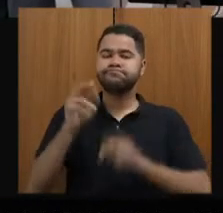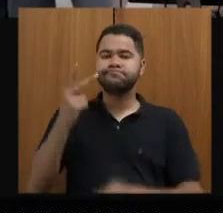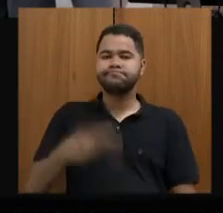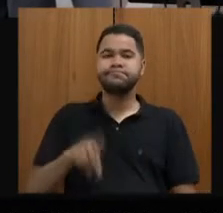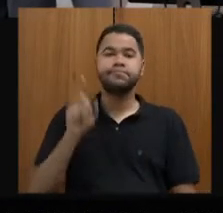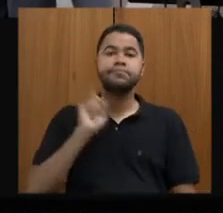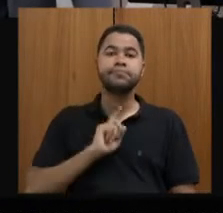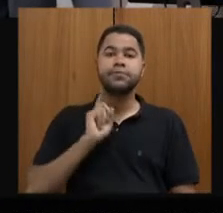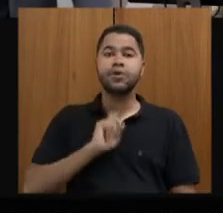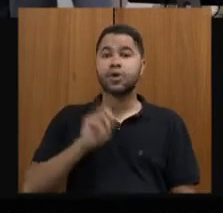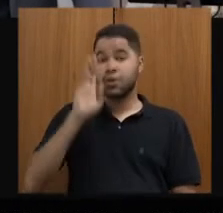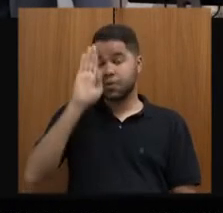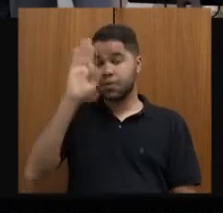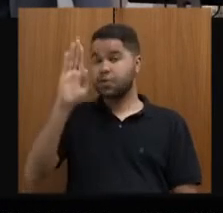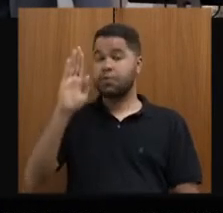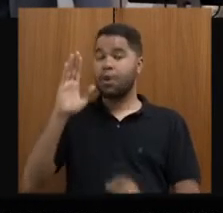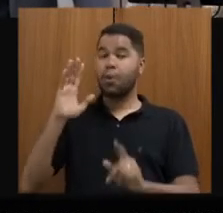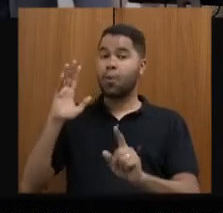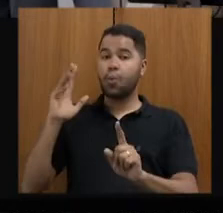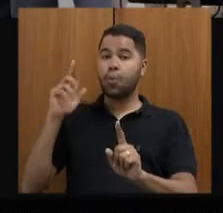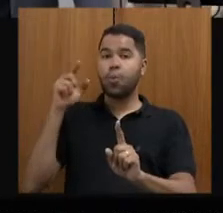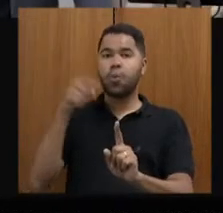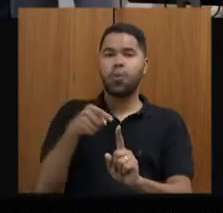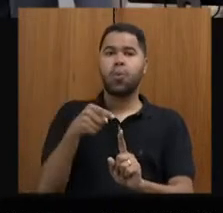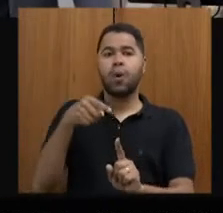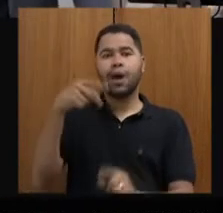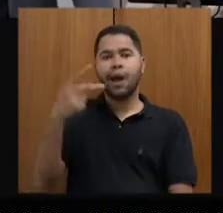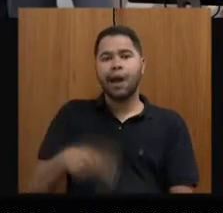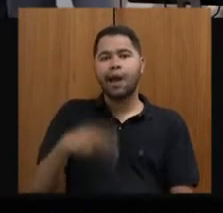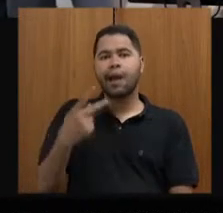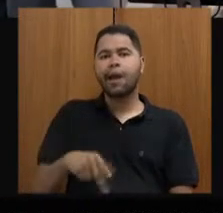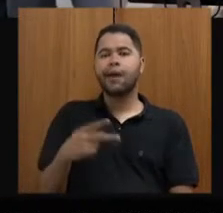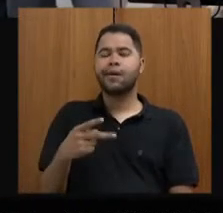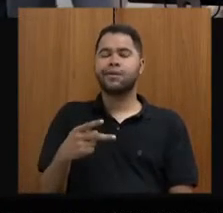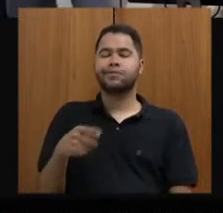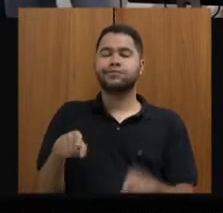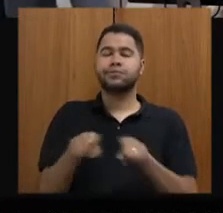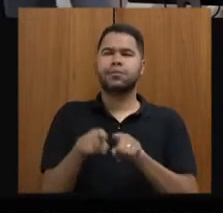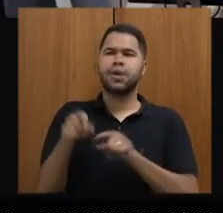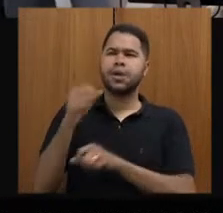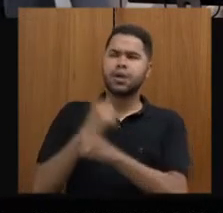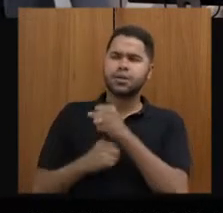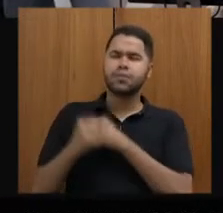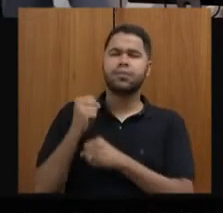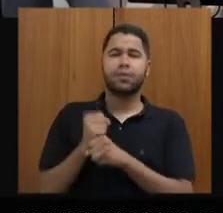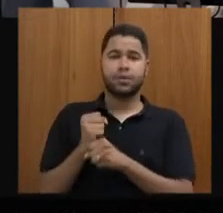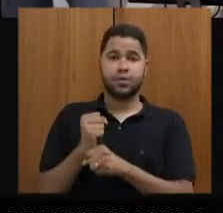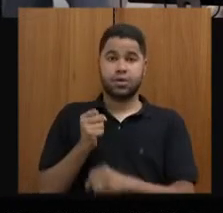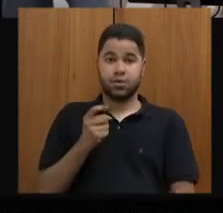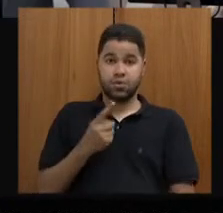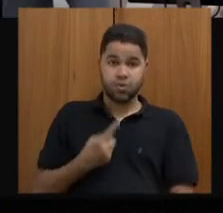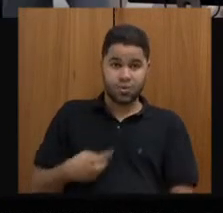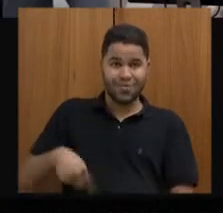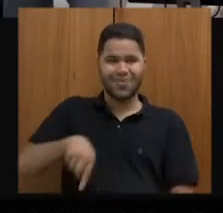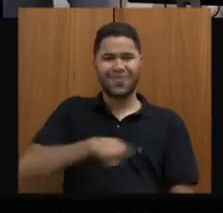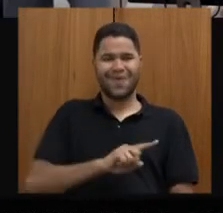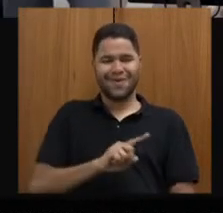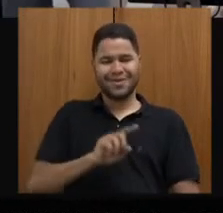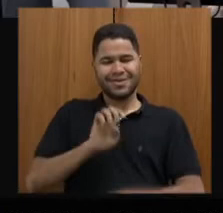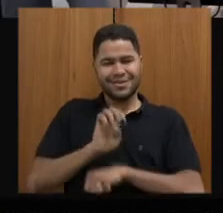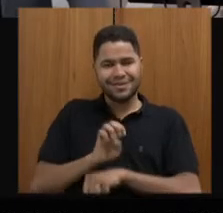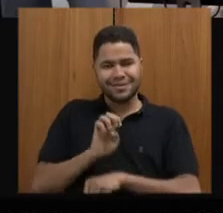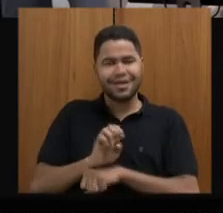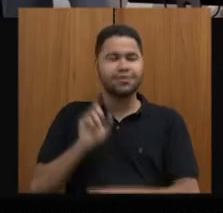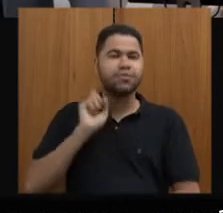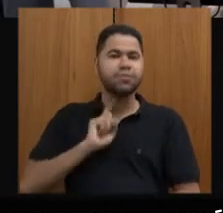principais destinos de Minas Gerais. E, no ano passado, o Estado de Minas Gerais